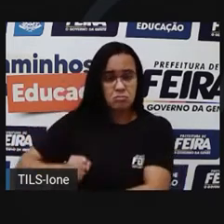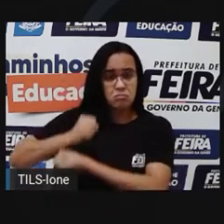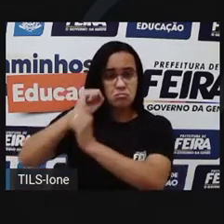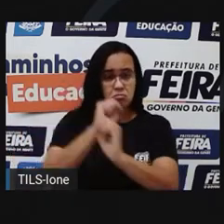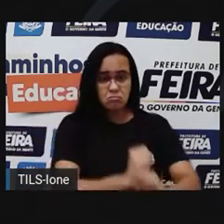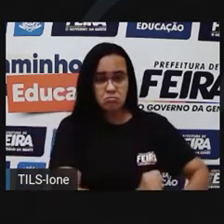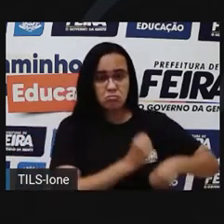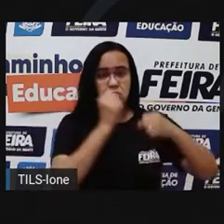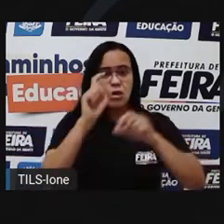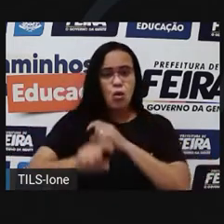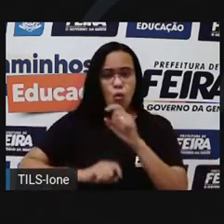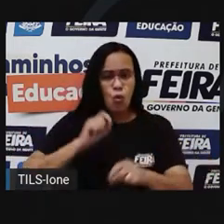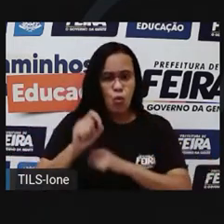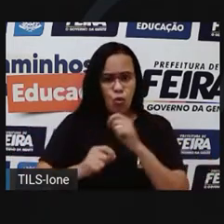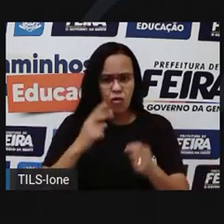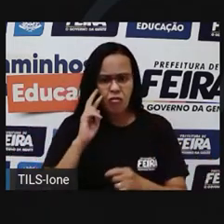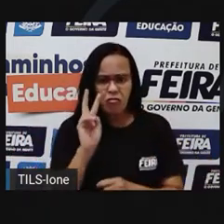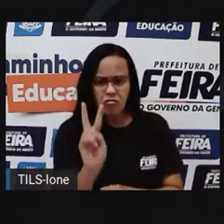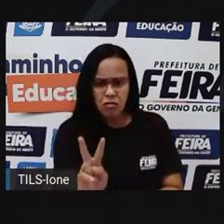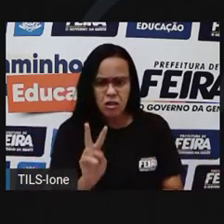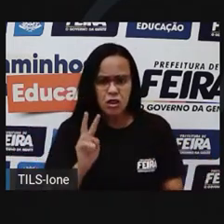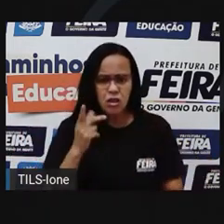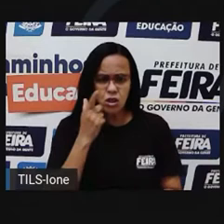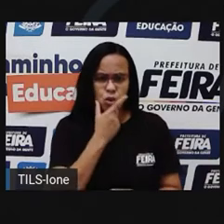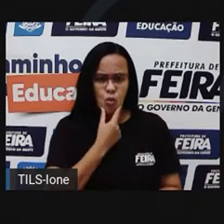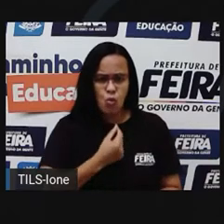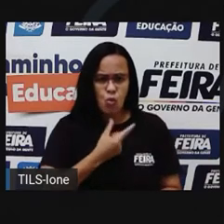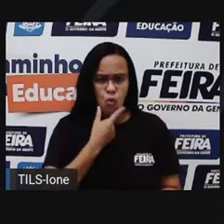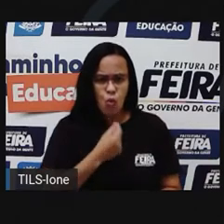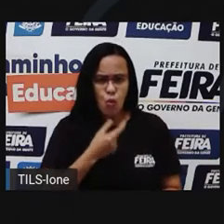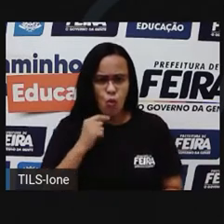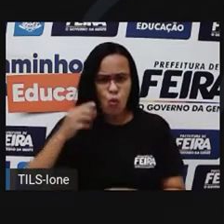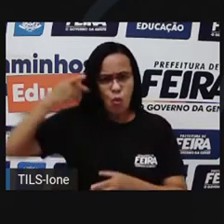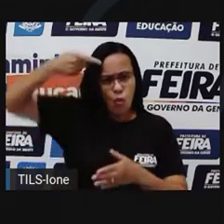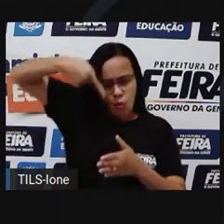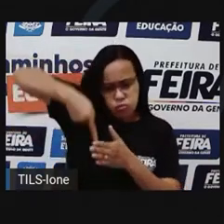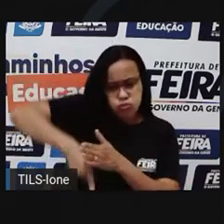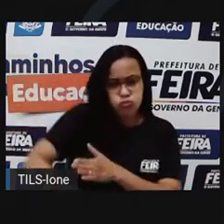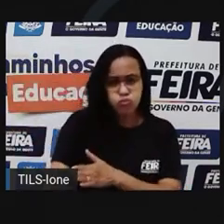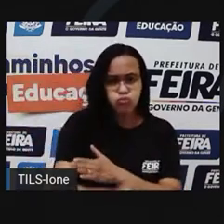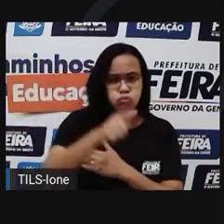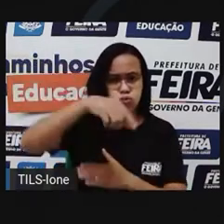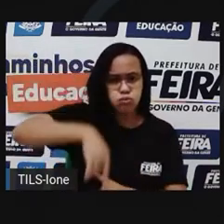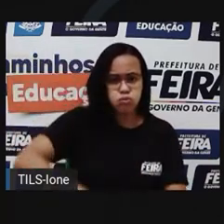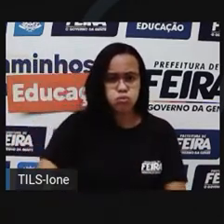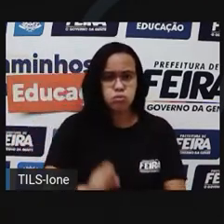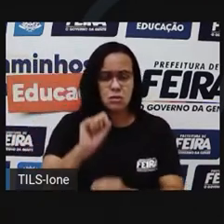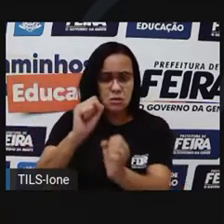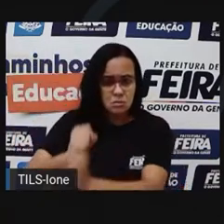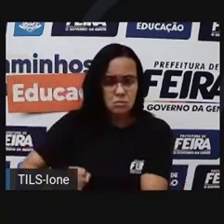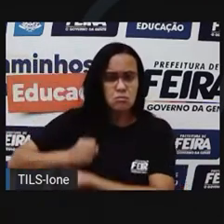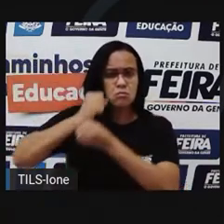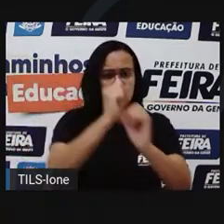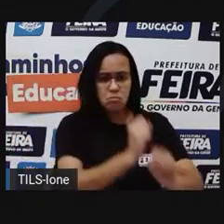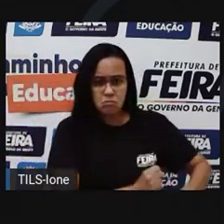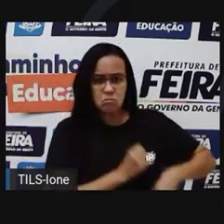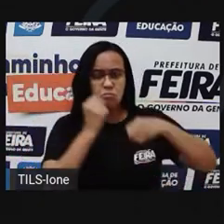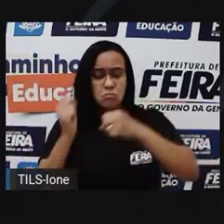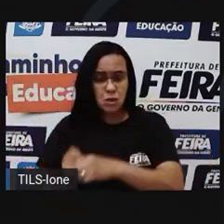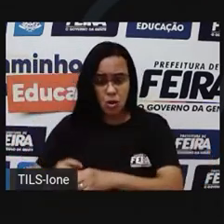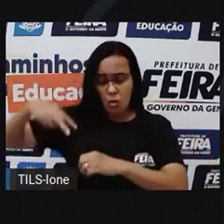Muito corajoso, o jovem mergulhou naquelas águas, pegou o remo e, quando estava subindo na canoa,